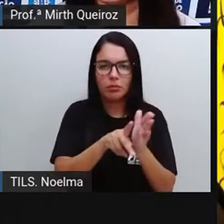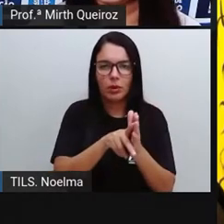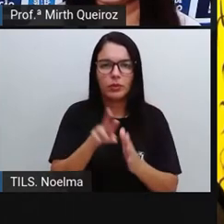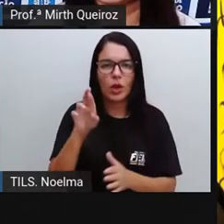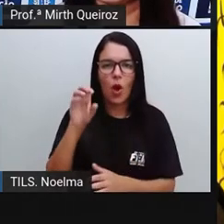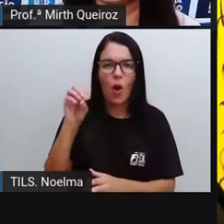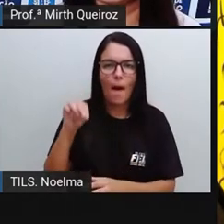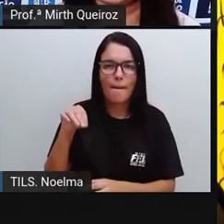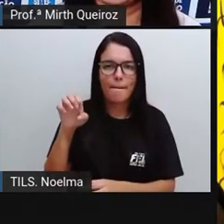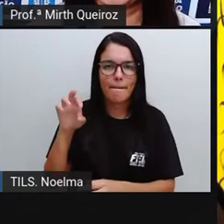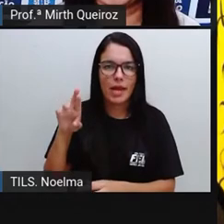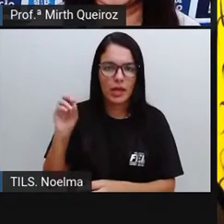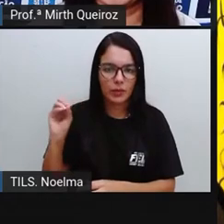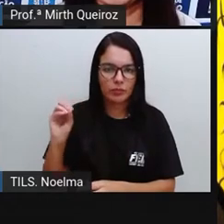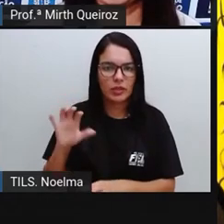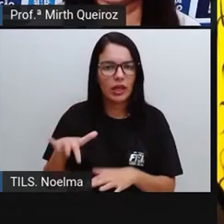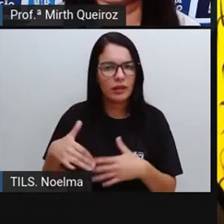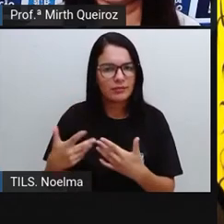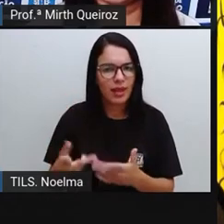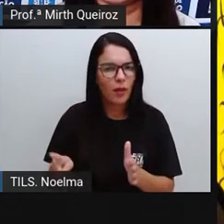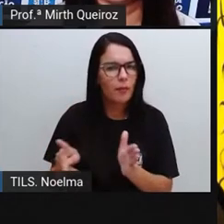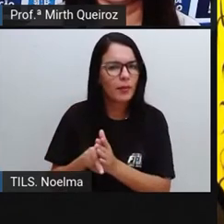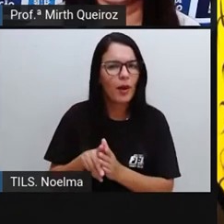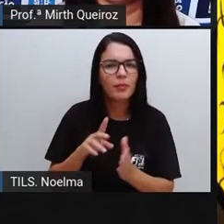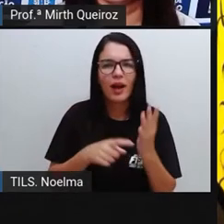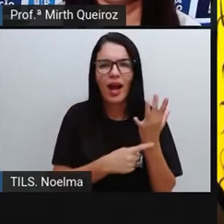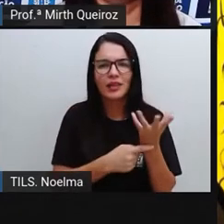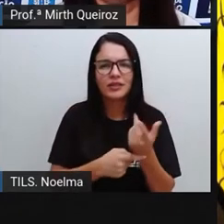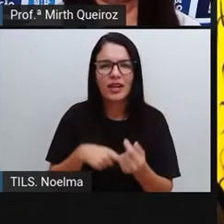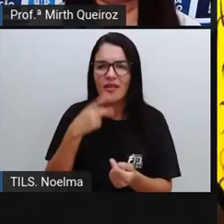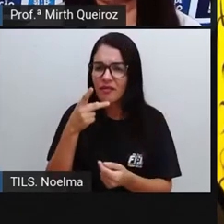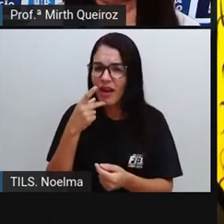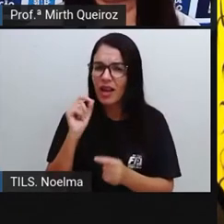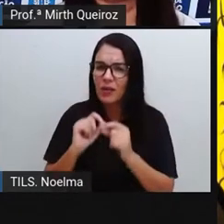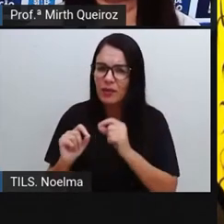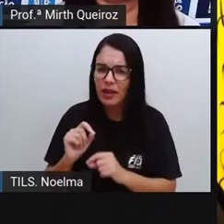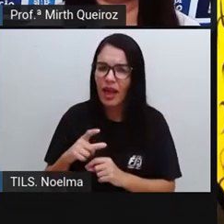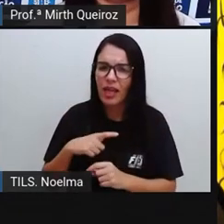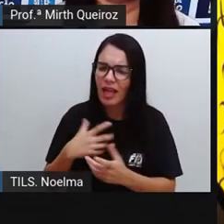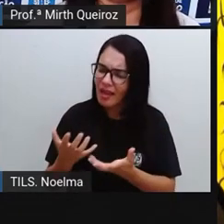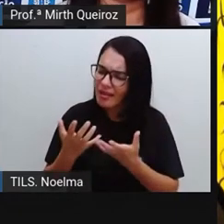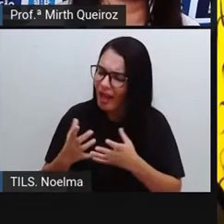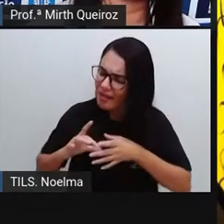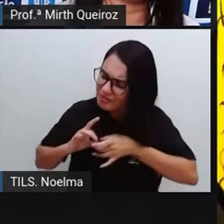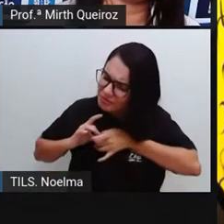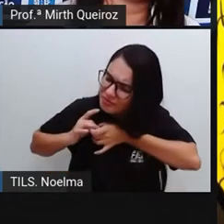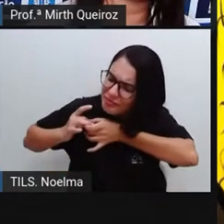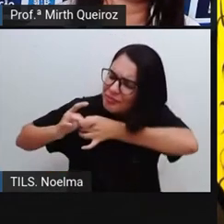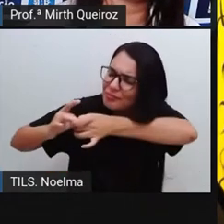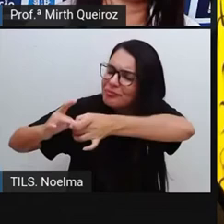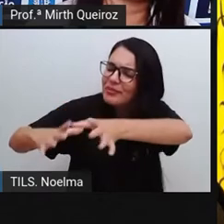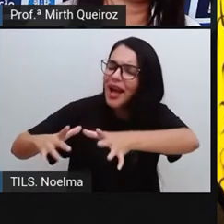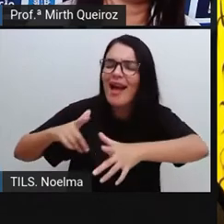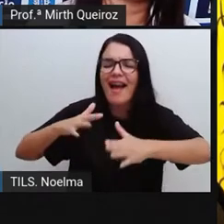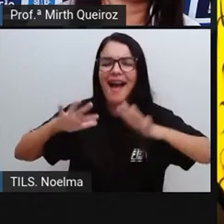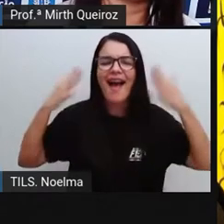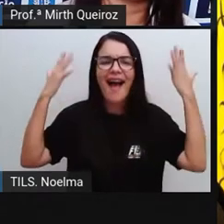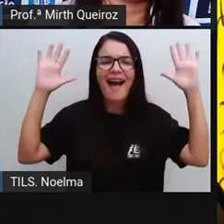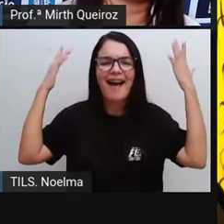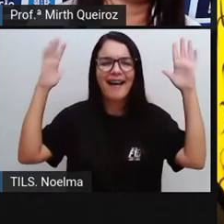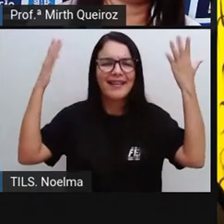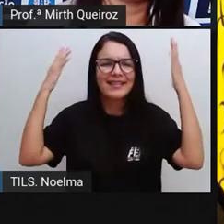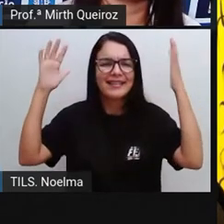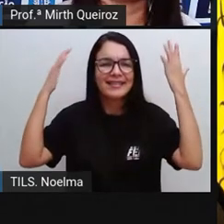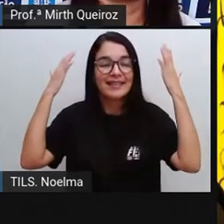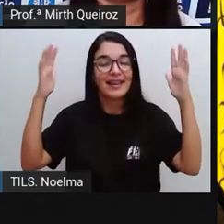O próprio artista, ele justifica essa escolha afirmando que deseja transmitir alegria por meio dos seus trabalhos. Quando a gente foi estudar sobre a